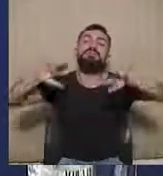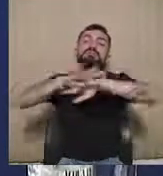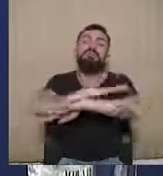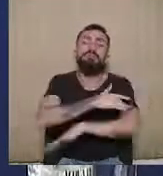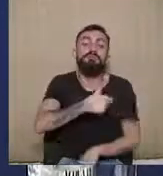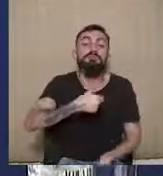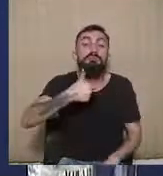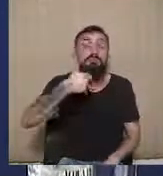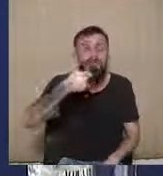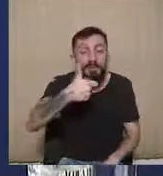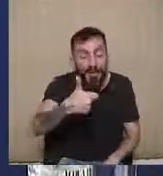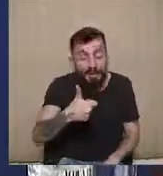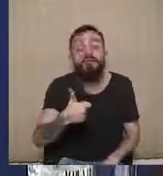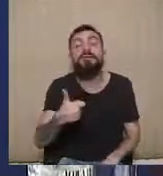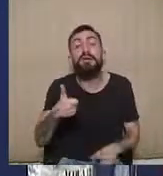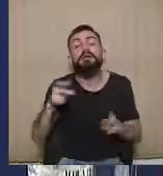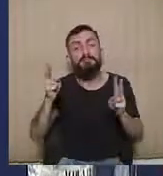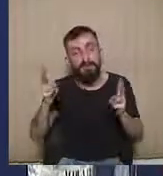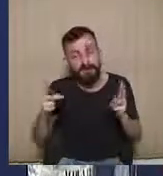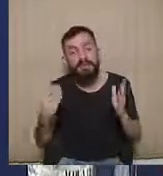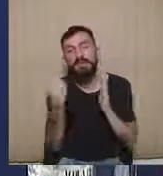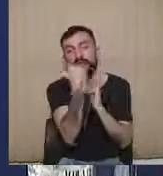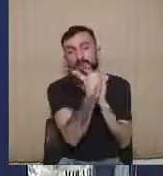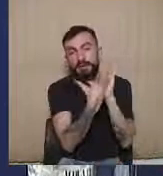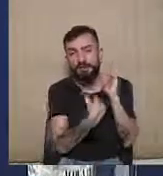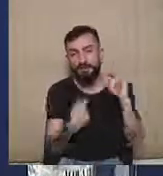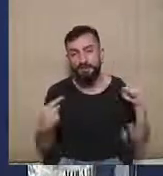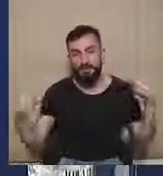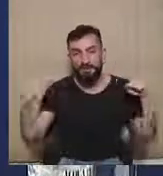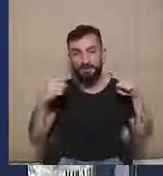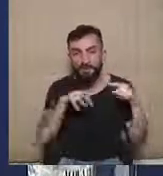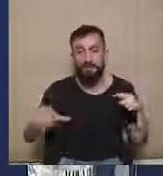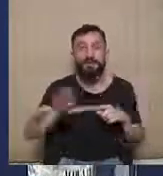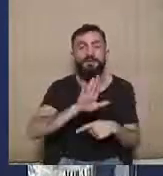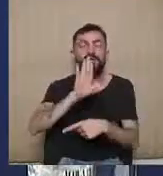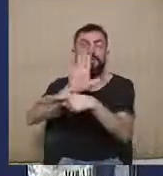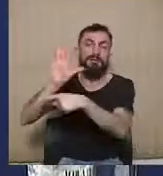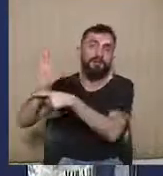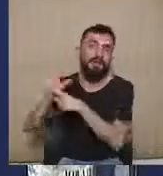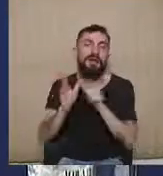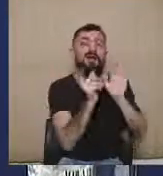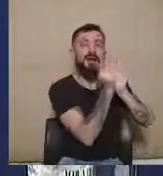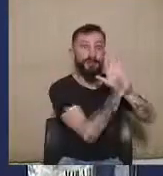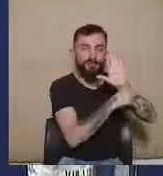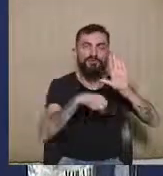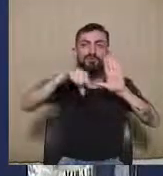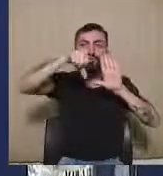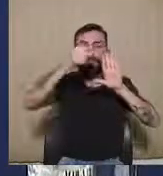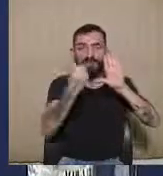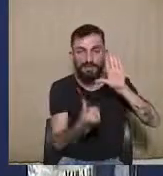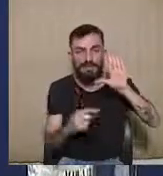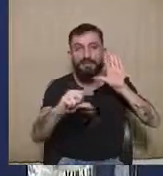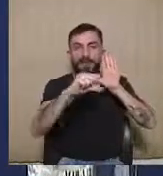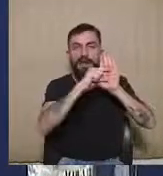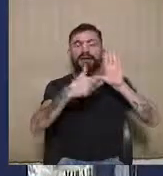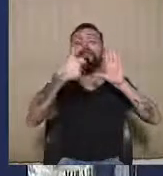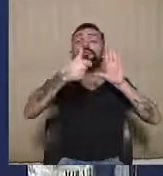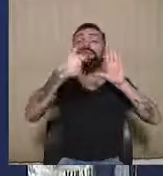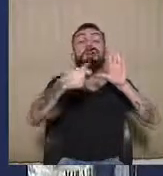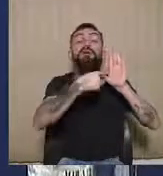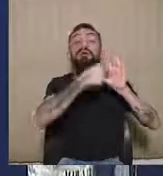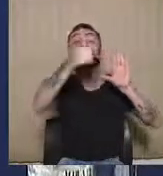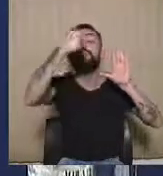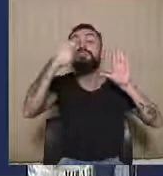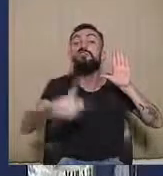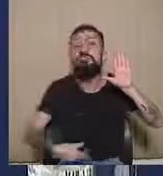que é, efetivamente, compor a lide e trazer a pacificação social. Isso está lá no artigo 96, parágrafo 1º, que diz que